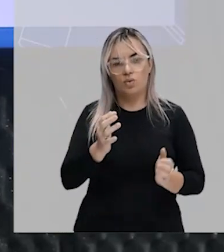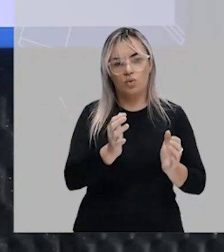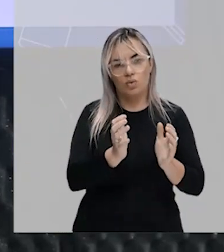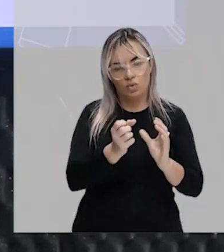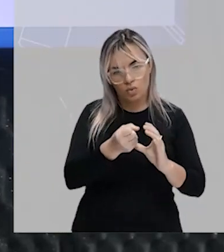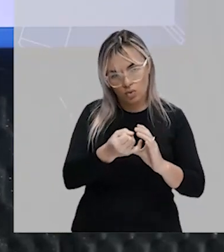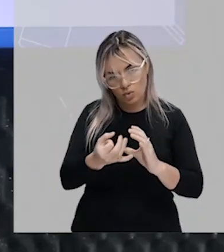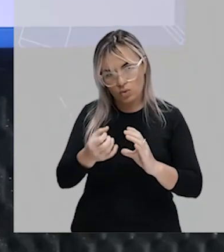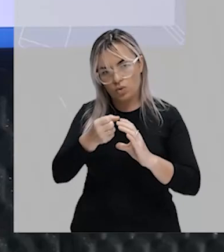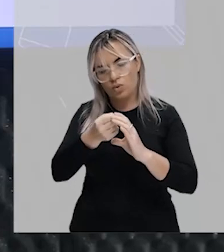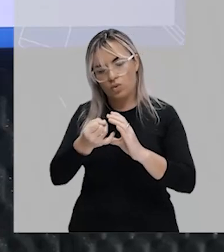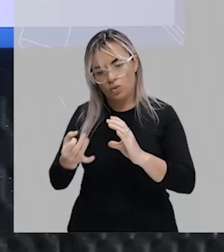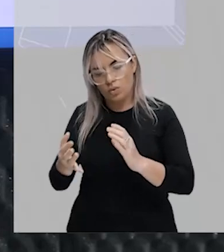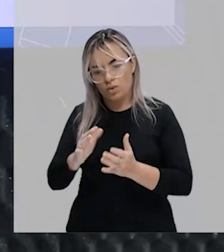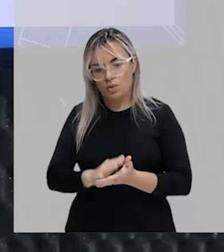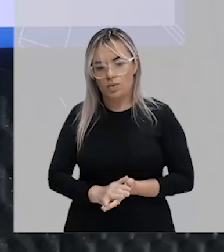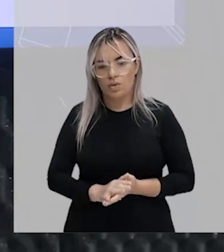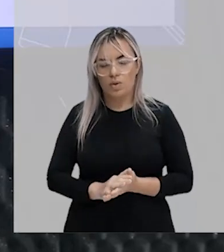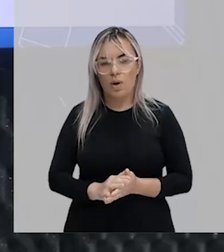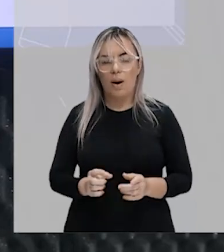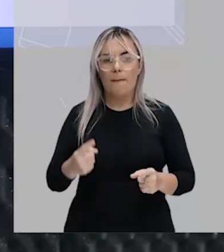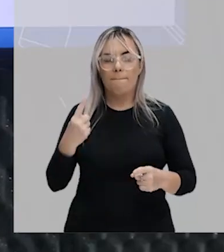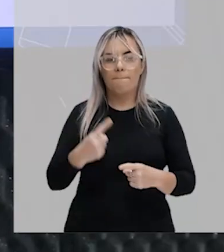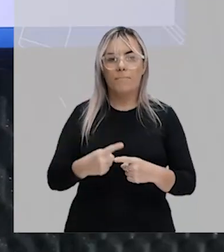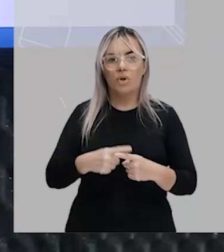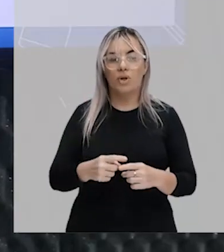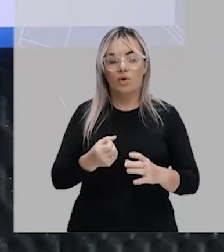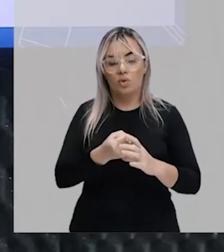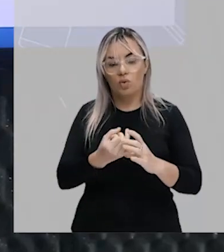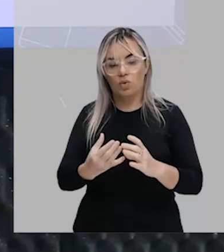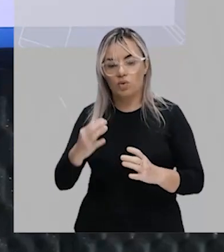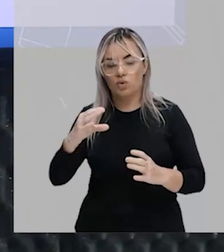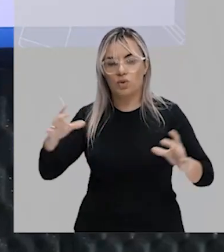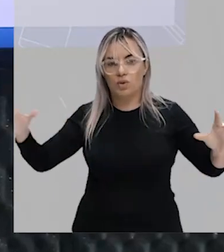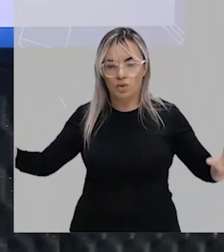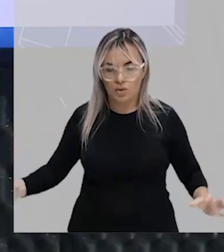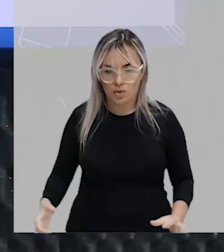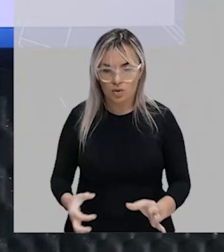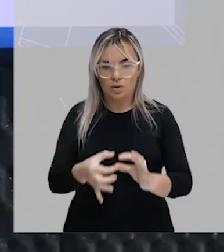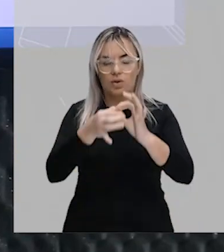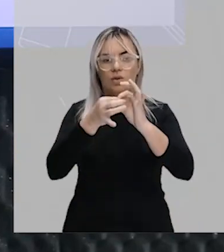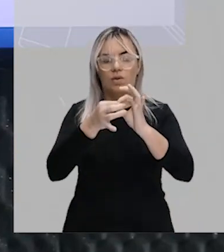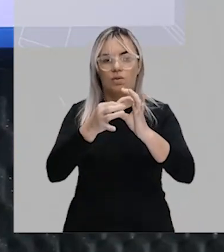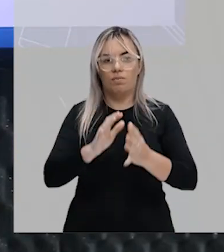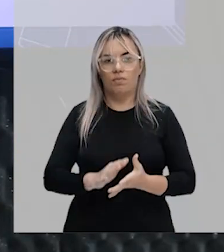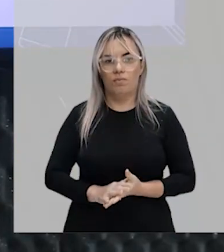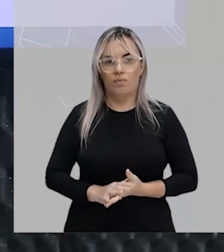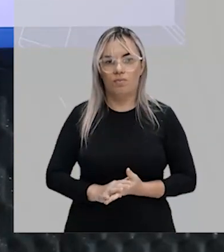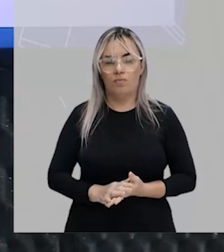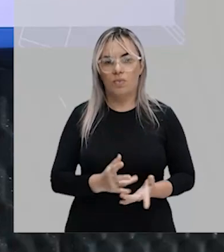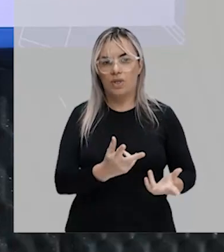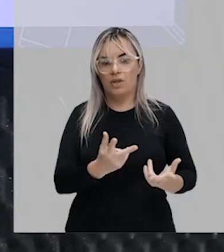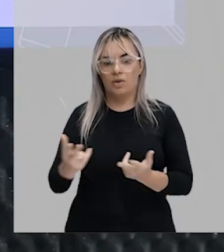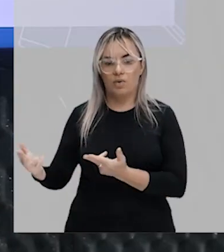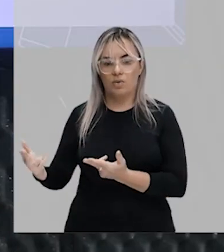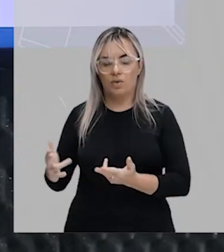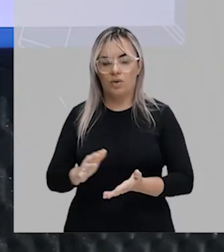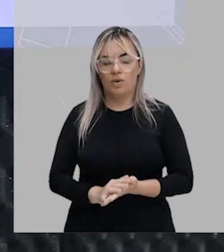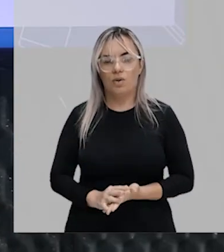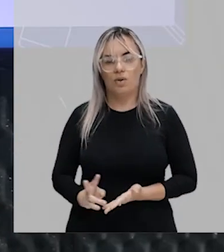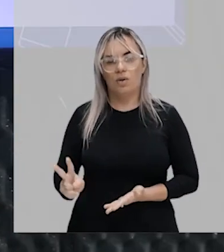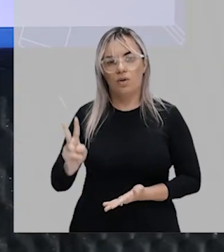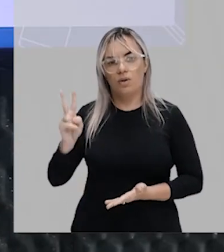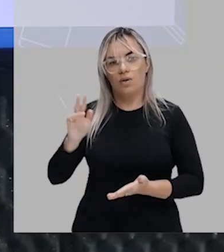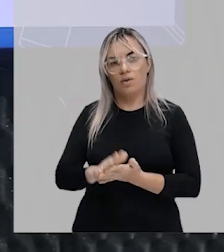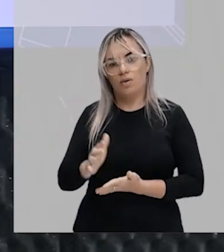o conjunto C é a interseção. E a interseção é o que está em comum, os valores